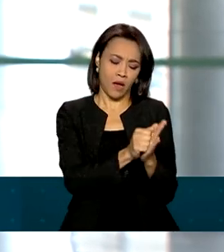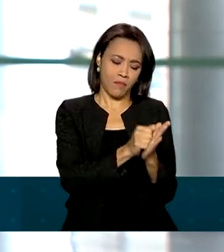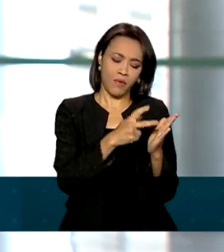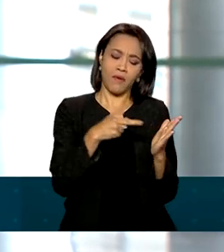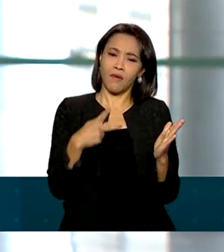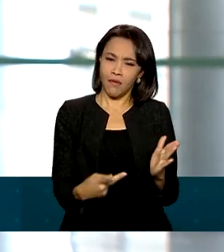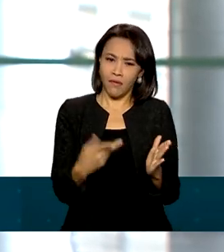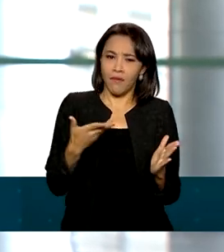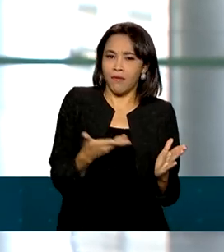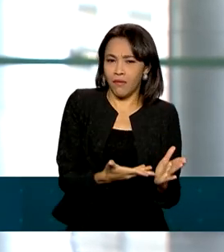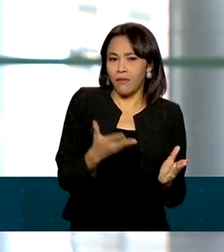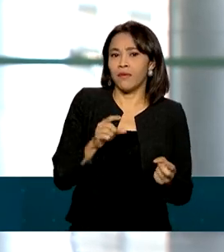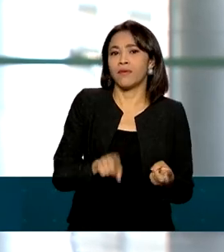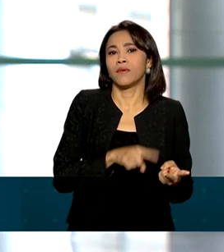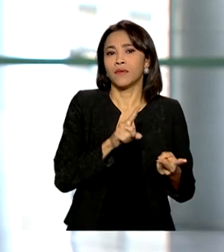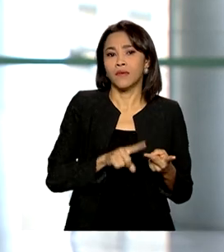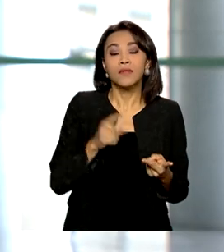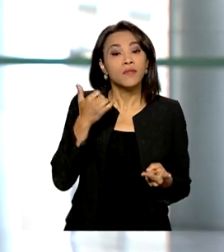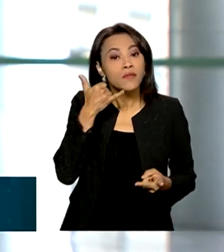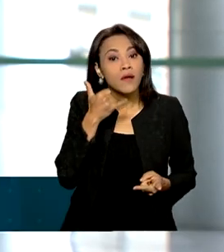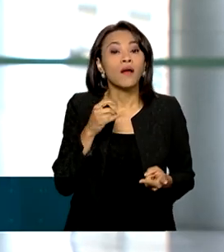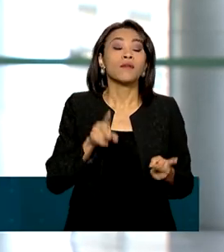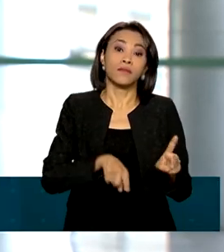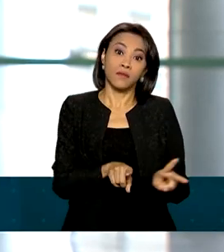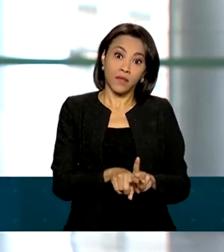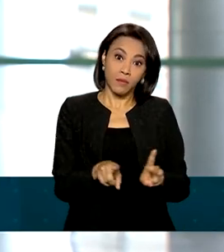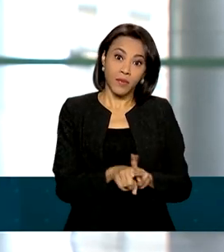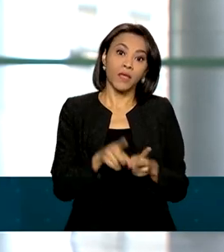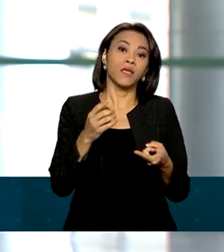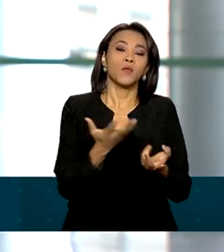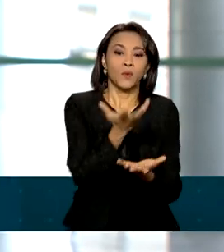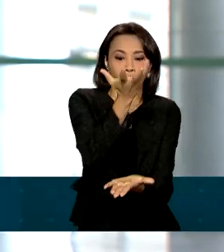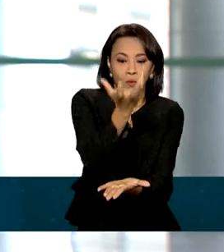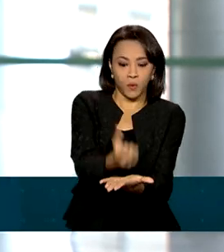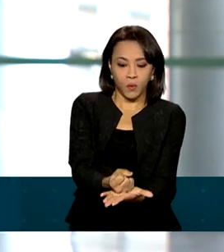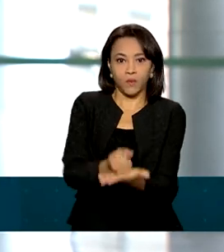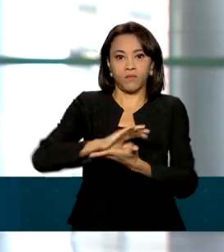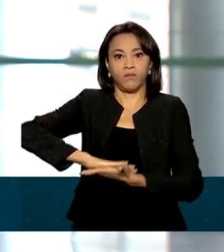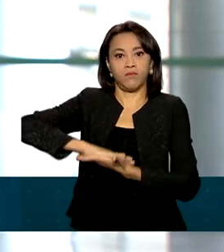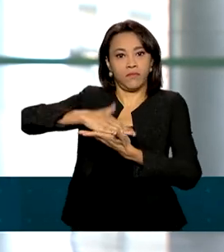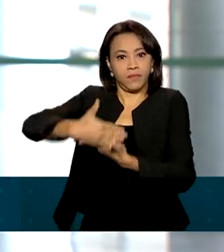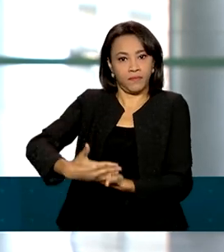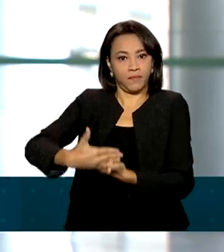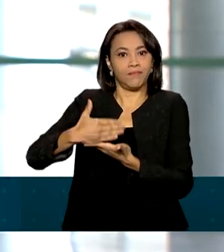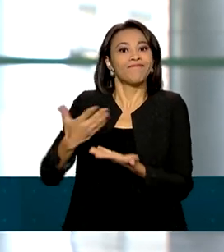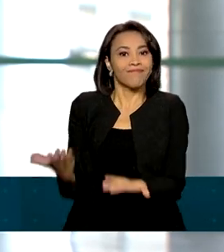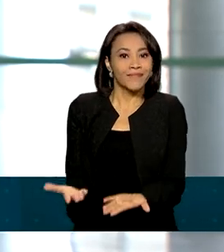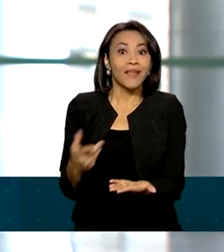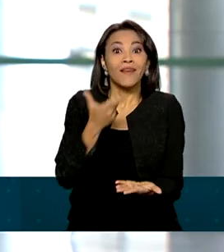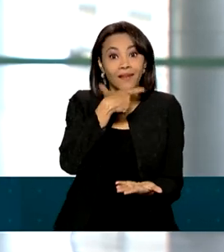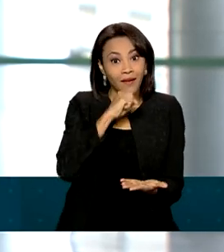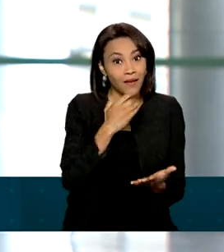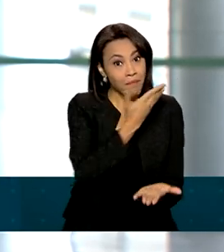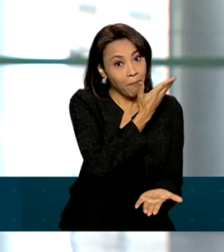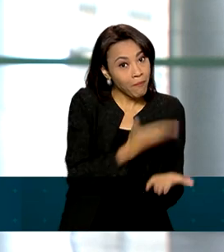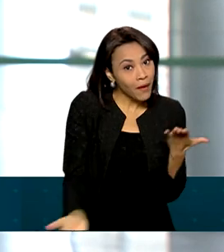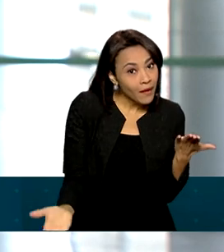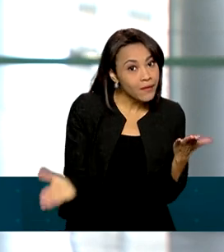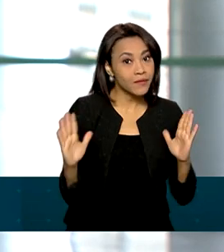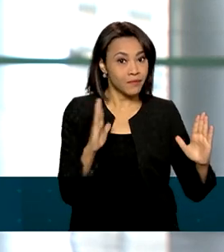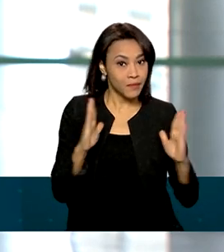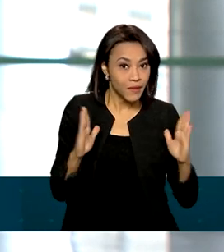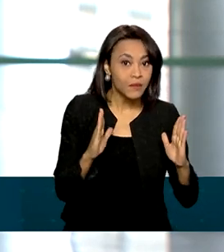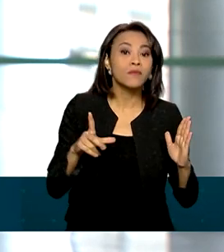dispositivo móvel e também por meio de programa instalado em computador. Lembrando que quem perde o prazo fica sujeito